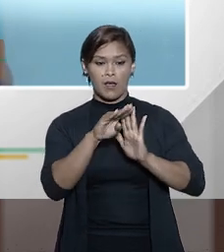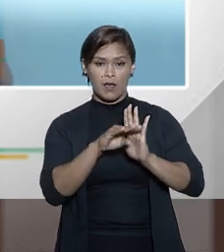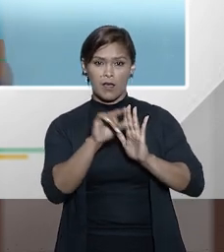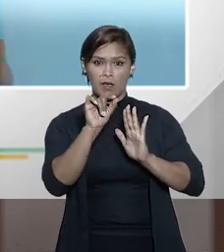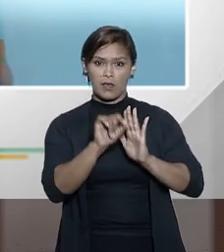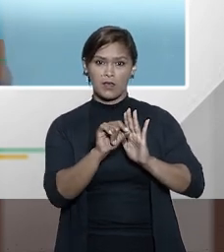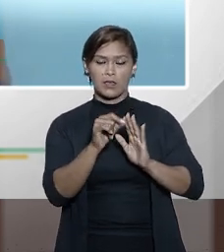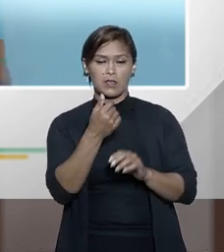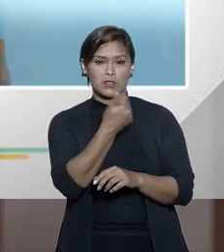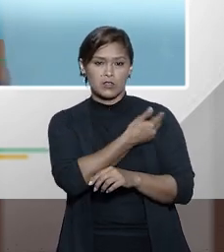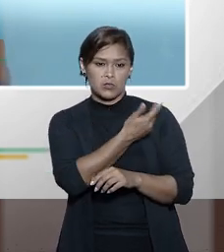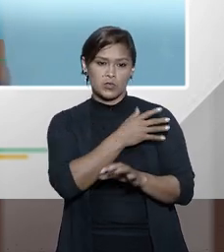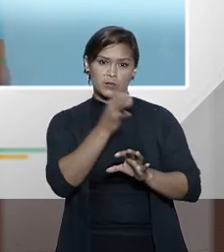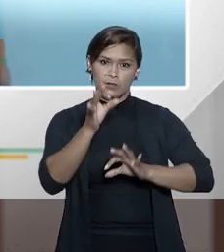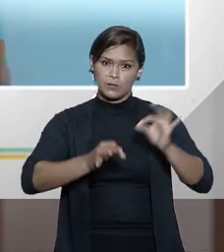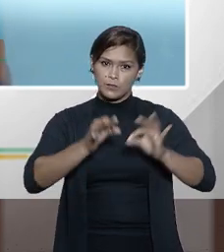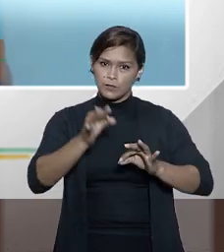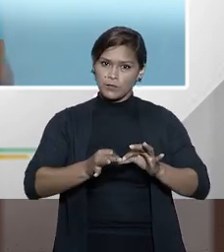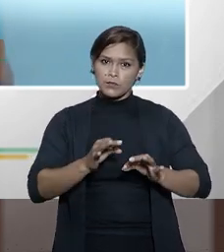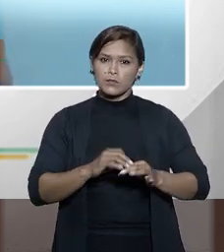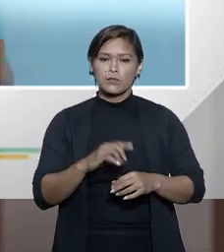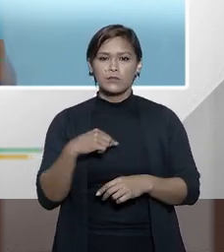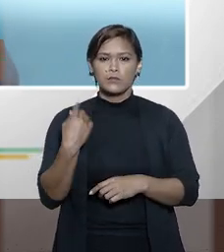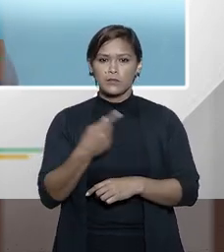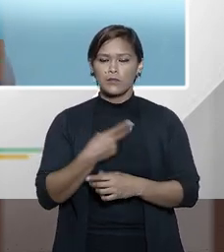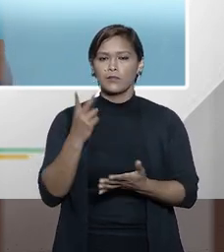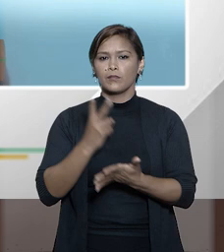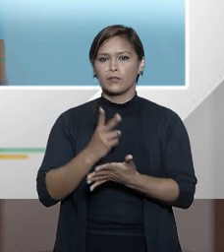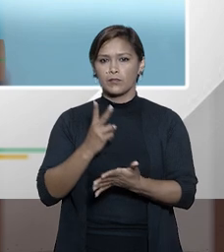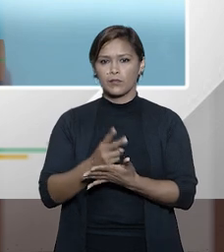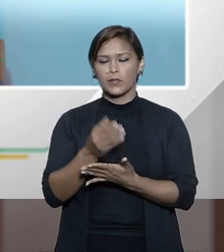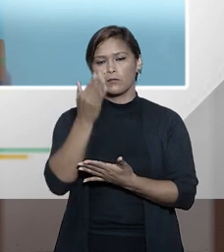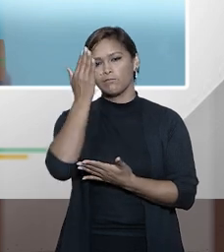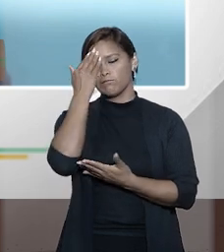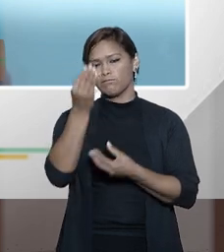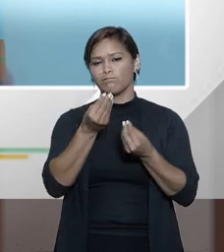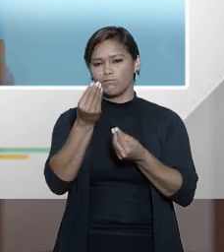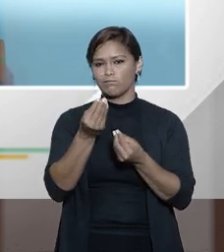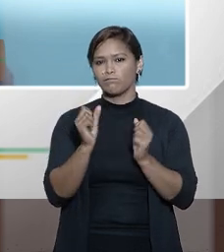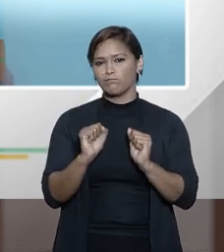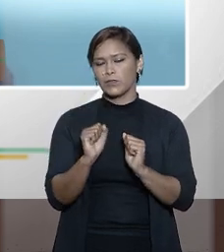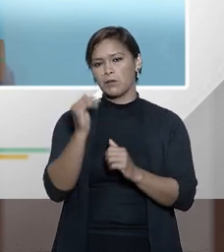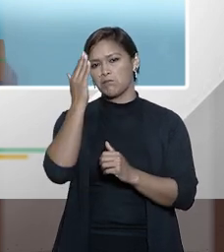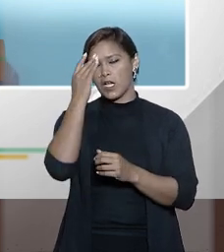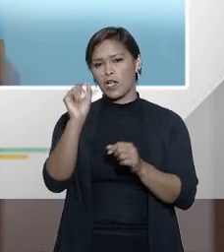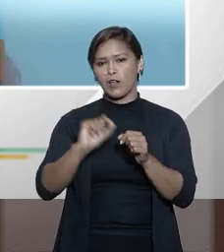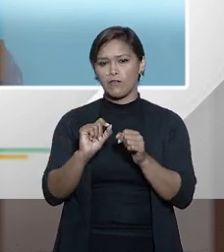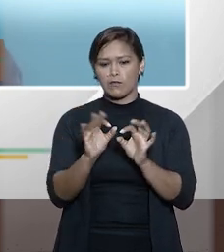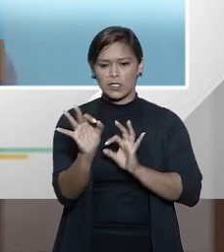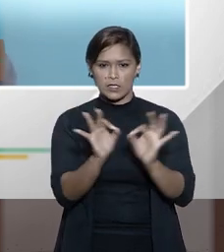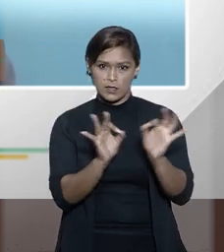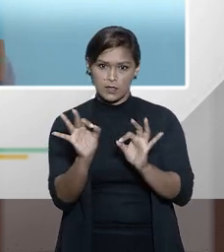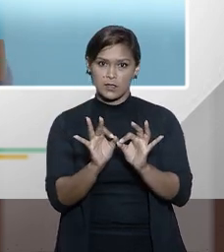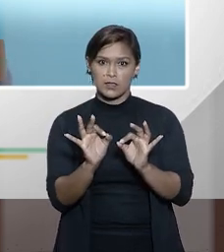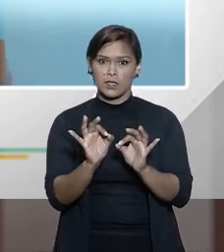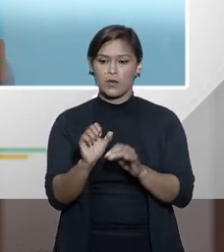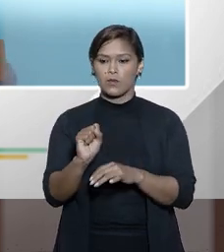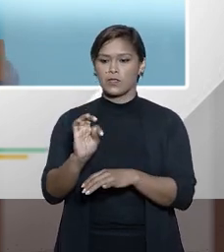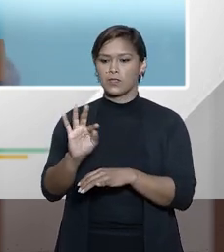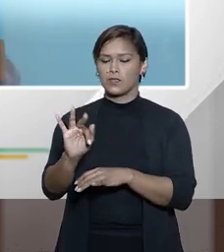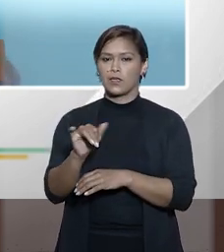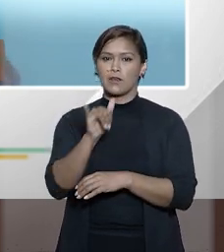de xenofobia jurídica a gente sempre sabe como deve saber como deve fazer né o